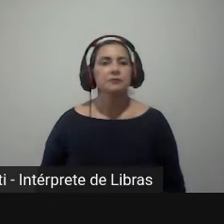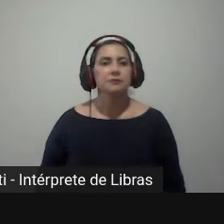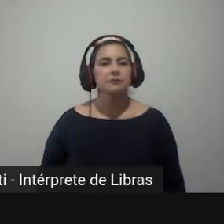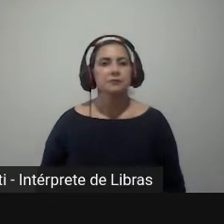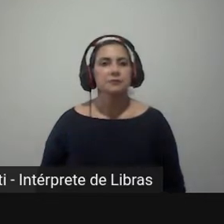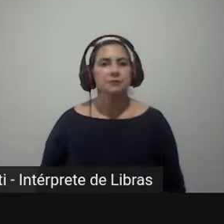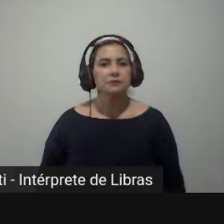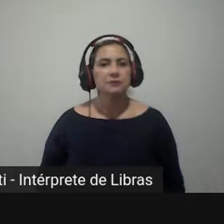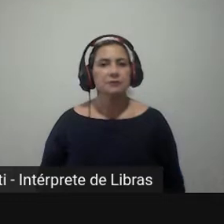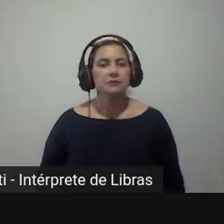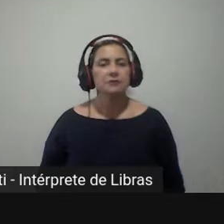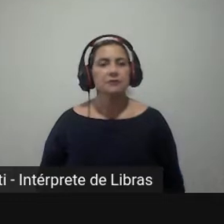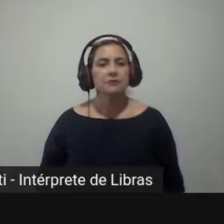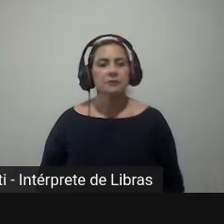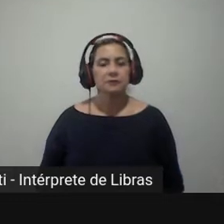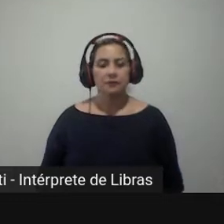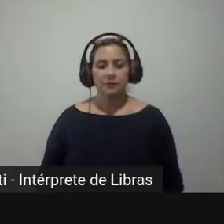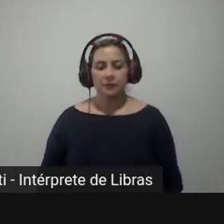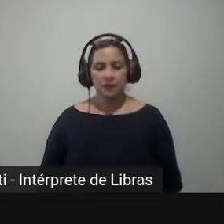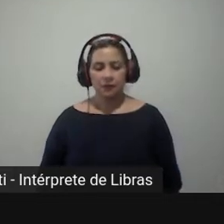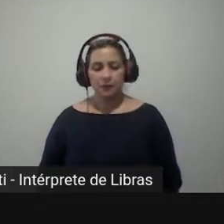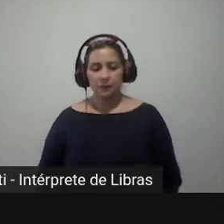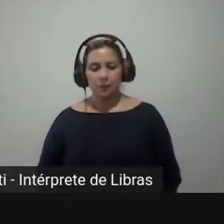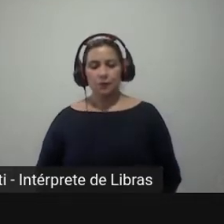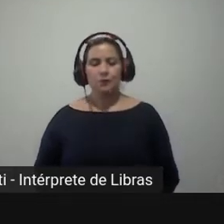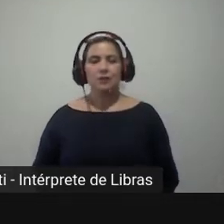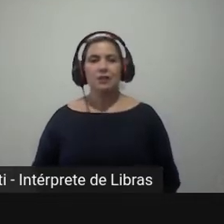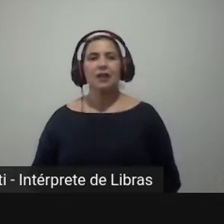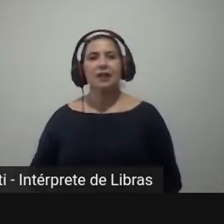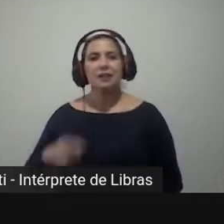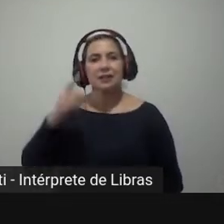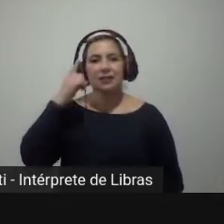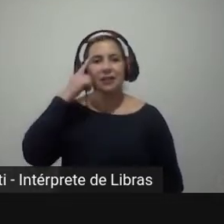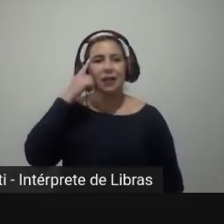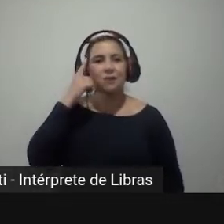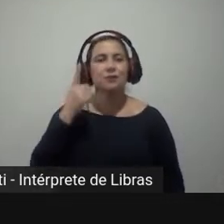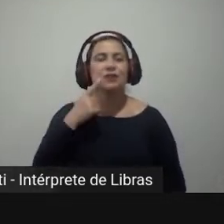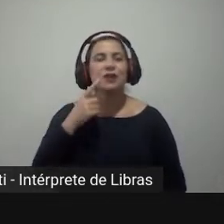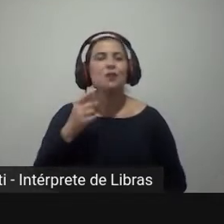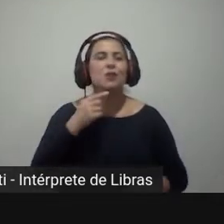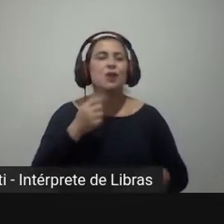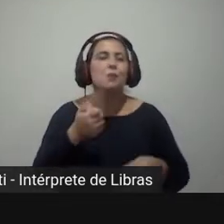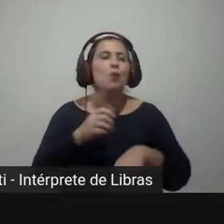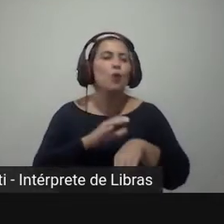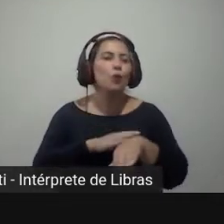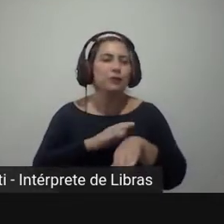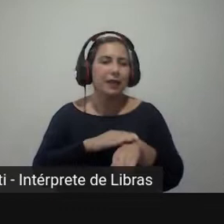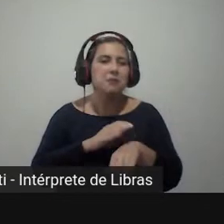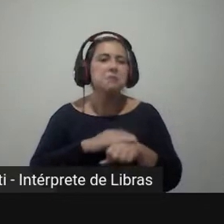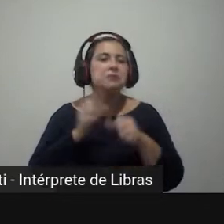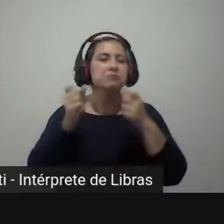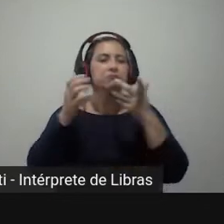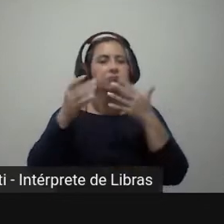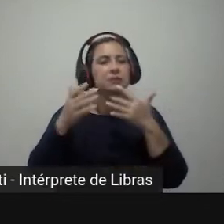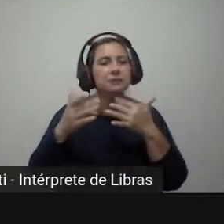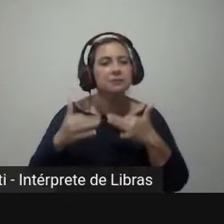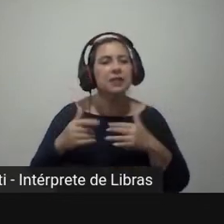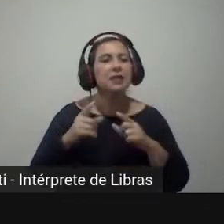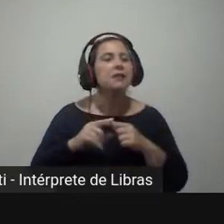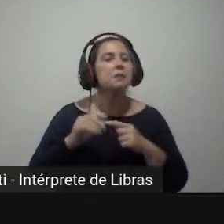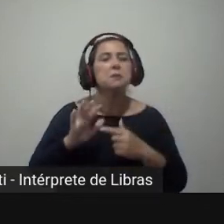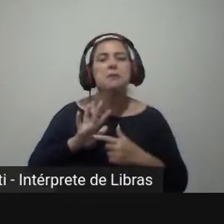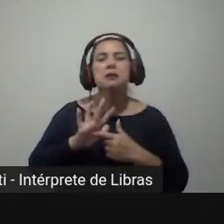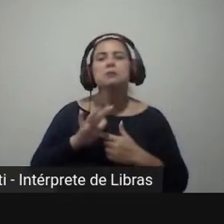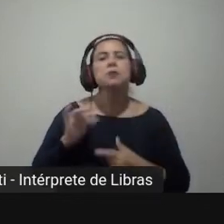Eu vou encaminhar aqui para as considerações finais, já que o tempo está terminando, mas o que fica de importante